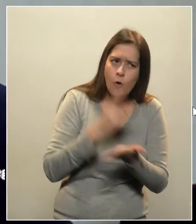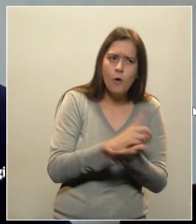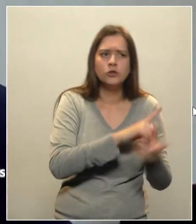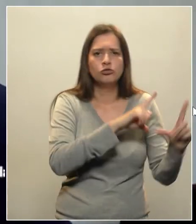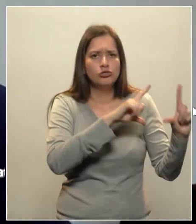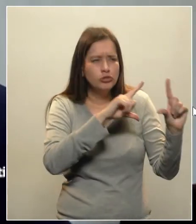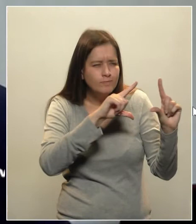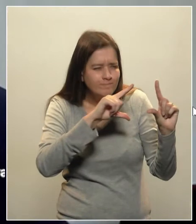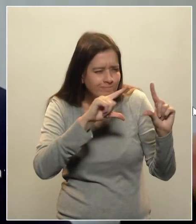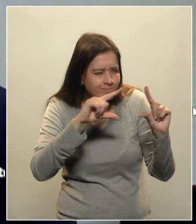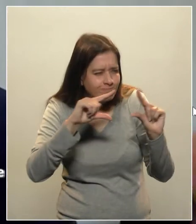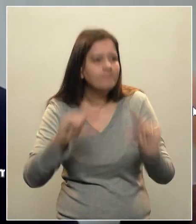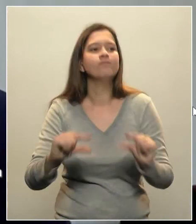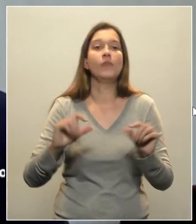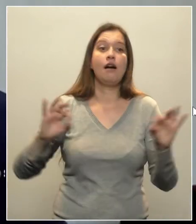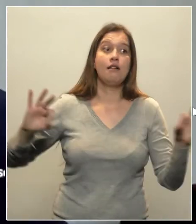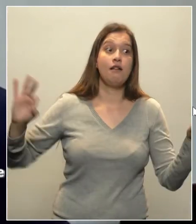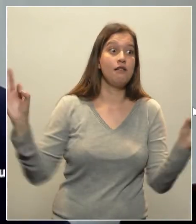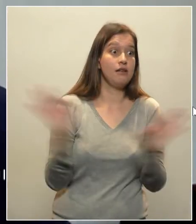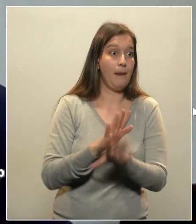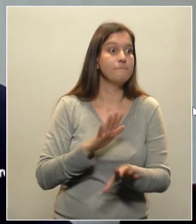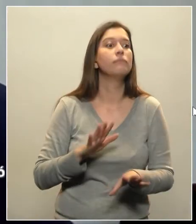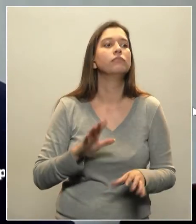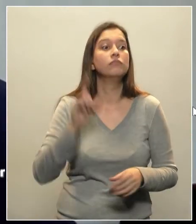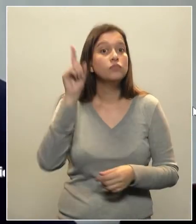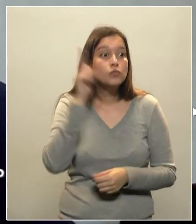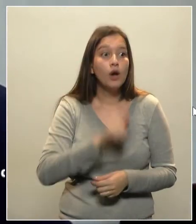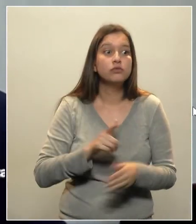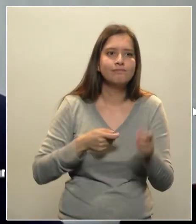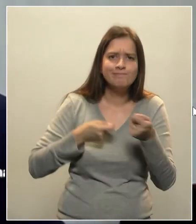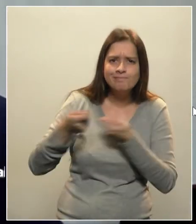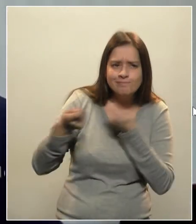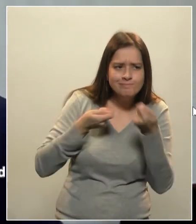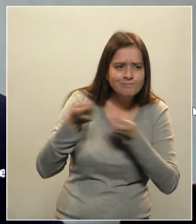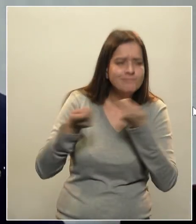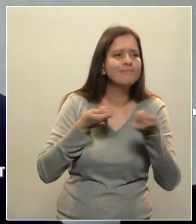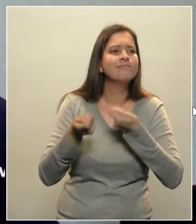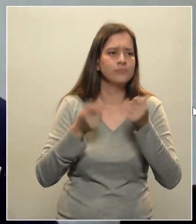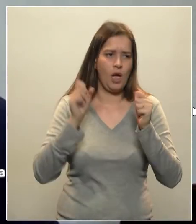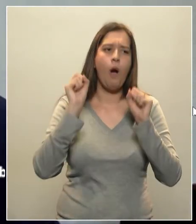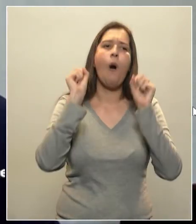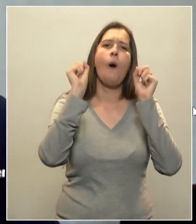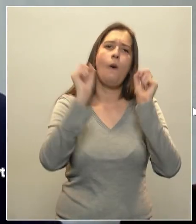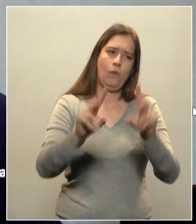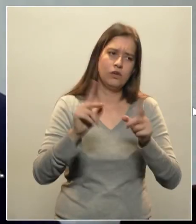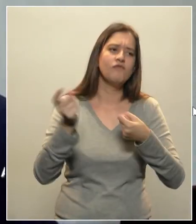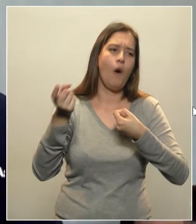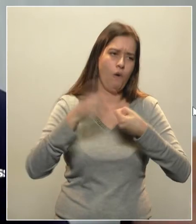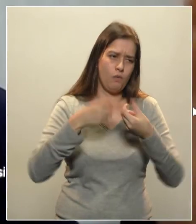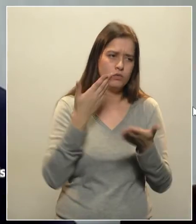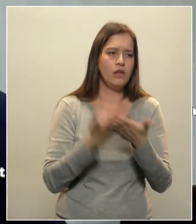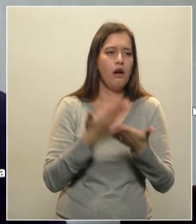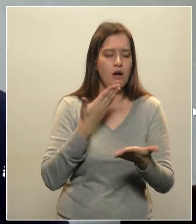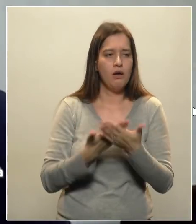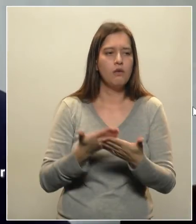antes, então, essa pandemia controlada. Porque ela ainda não está controlada. Então, o nosso